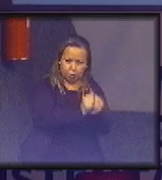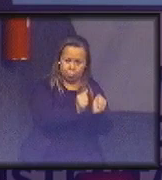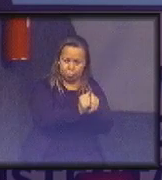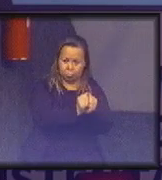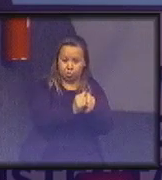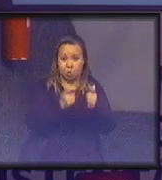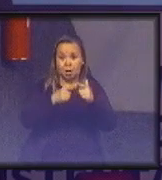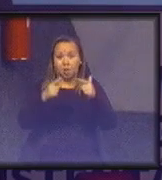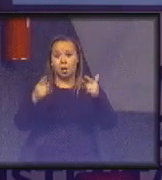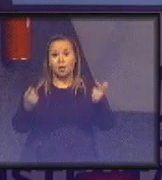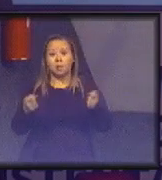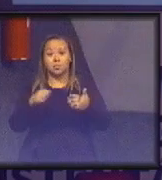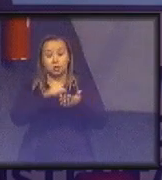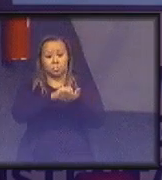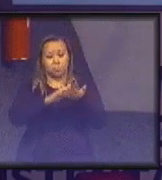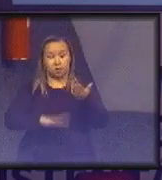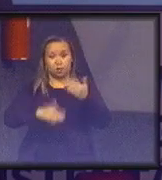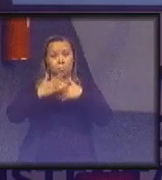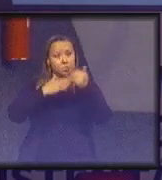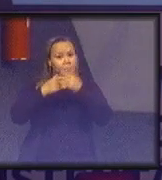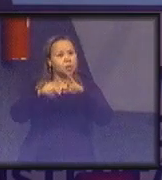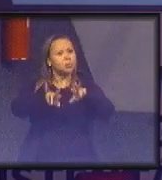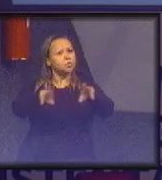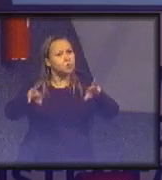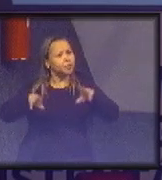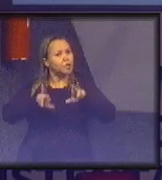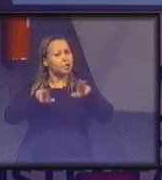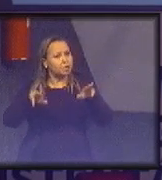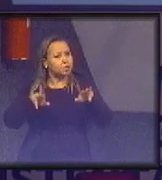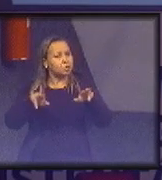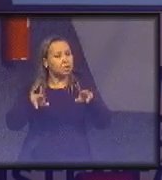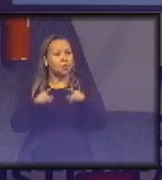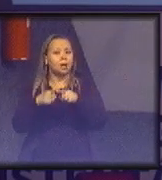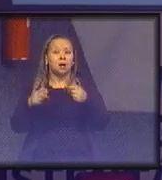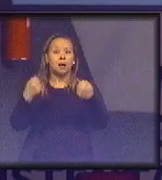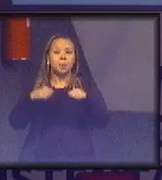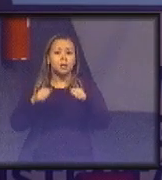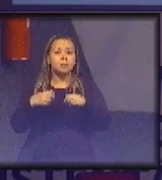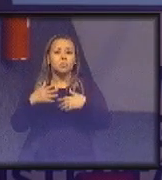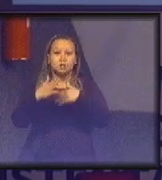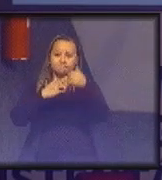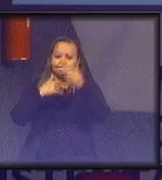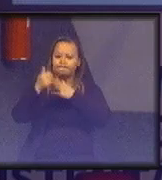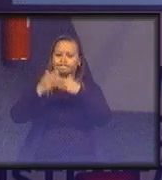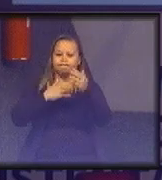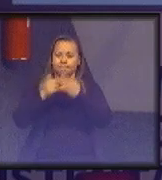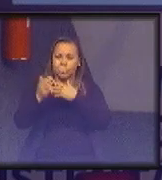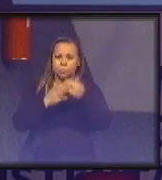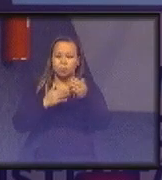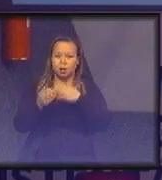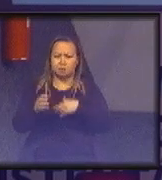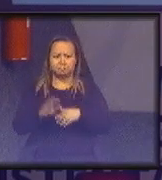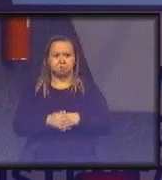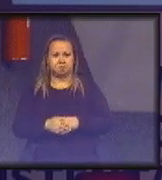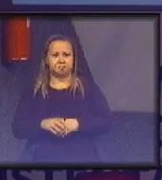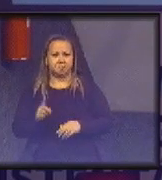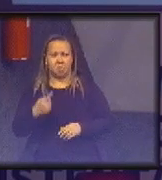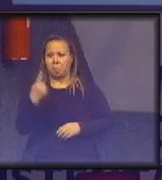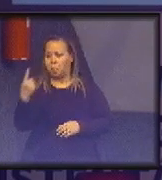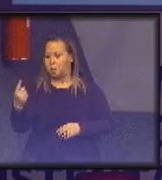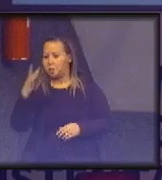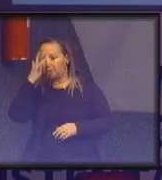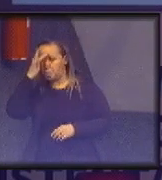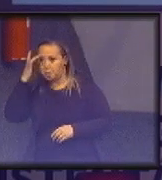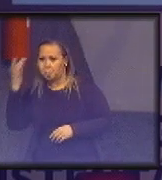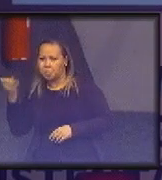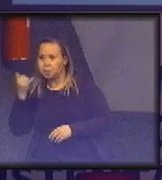são atividades distintas em si e precisam todas ser executadas. Não adianta colocar lá uma pessoa para dizer